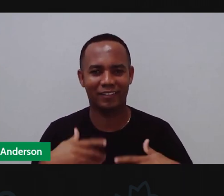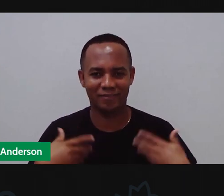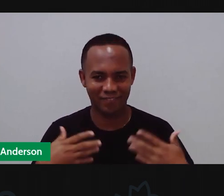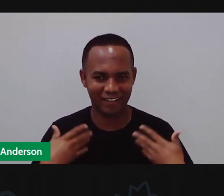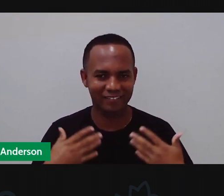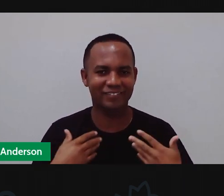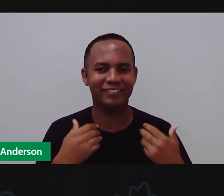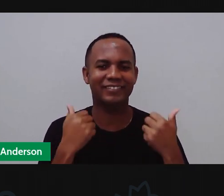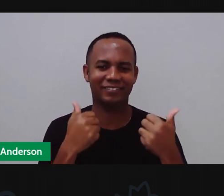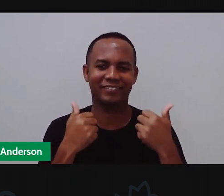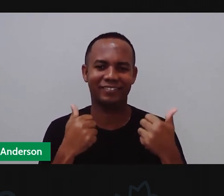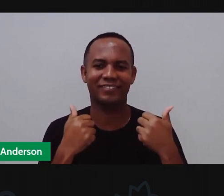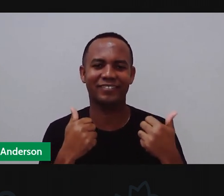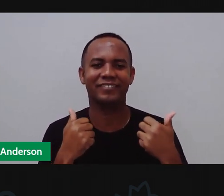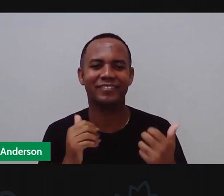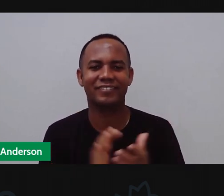Anderson?